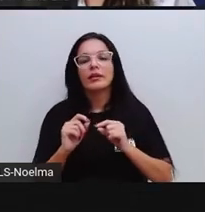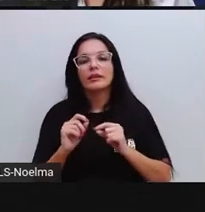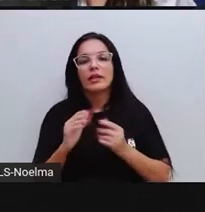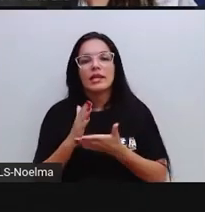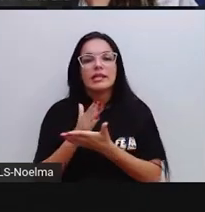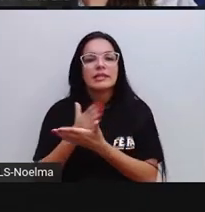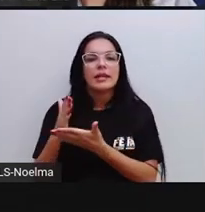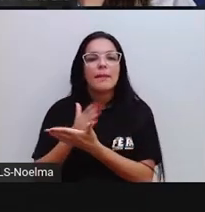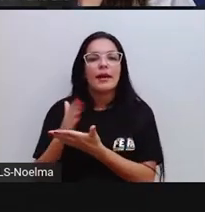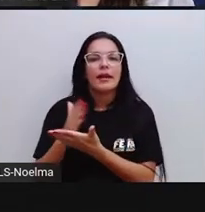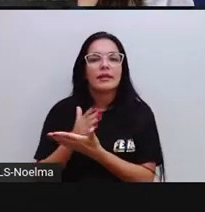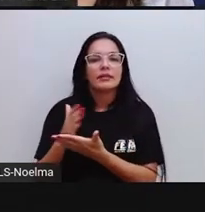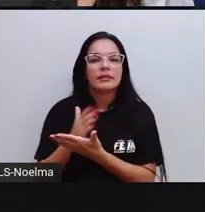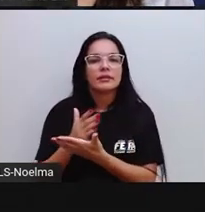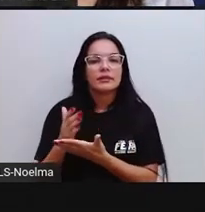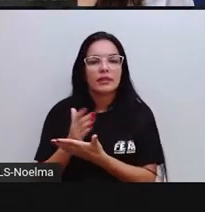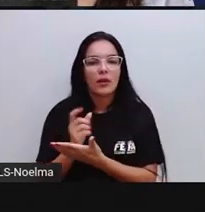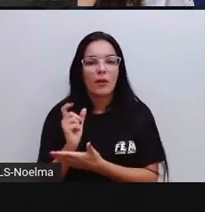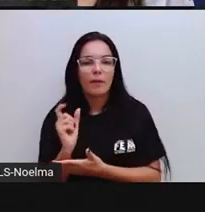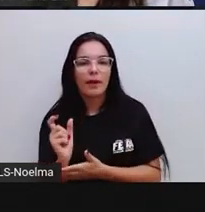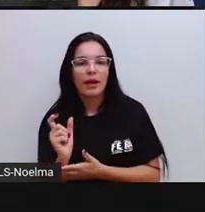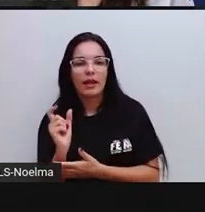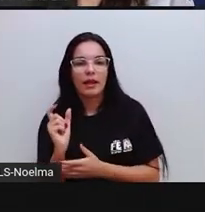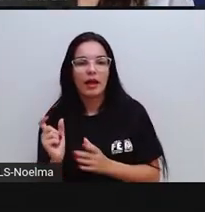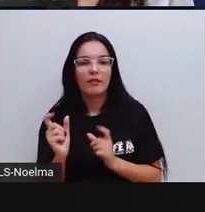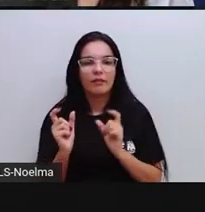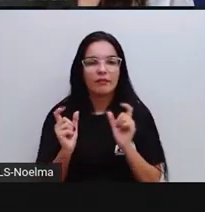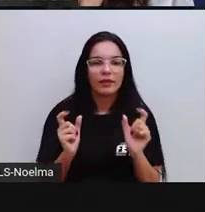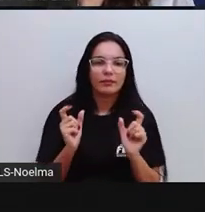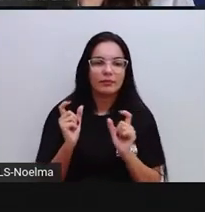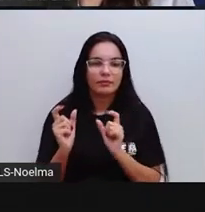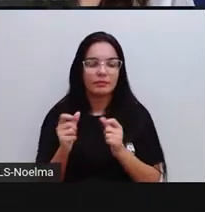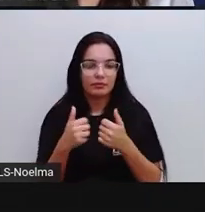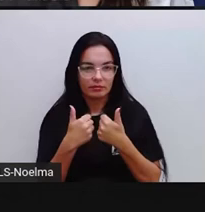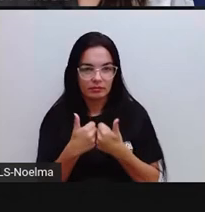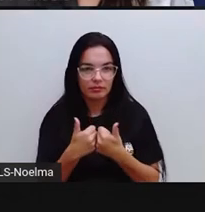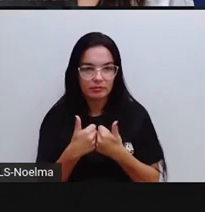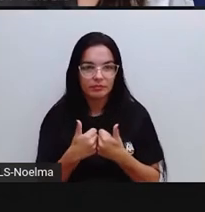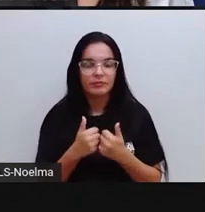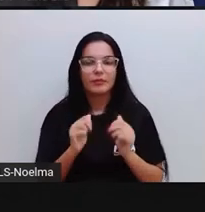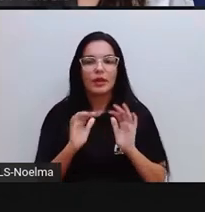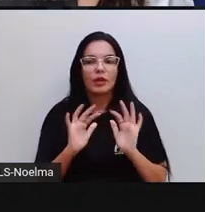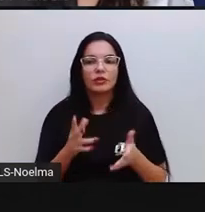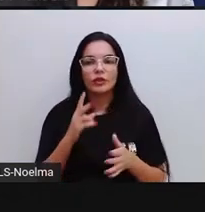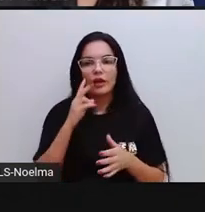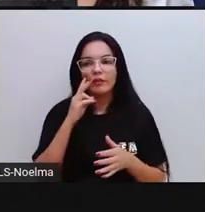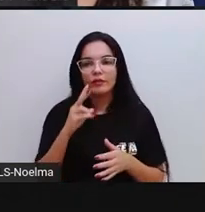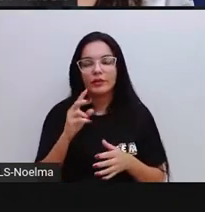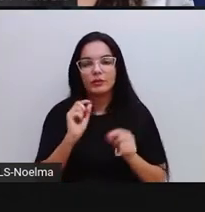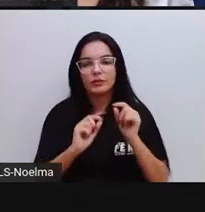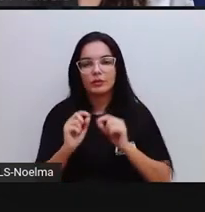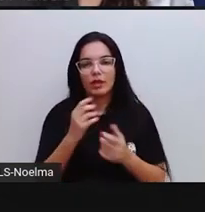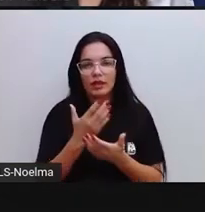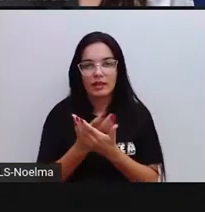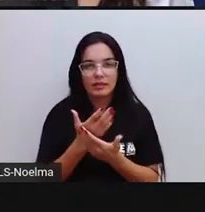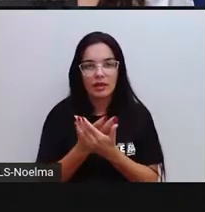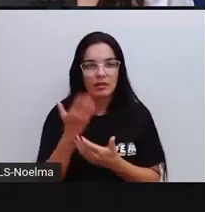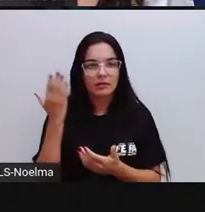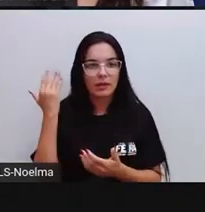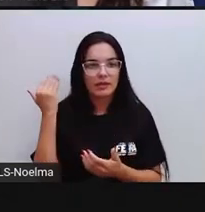separação aí das palavras na frase. Nós já vimos aí em aulas